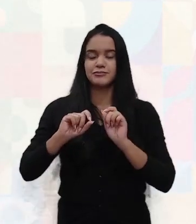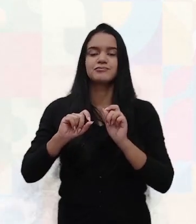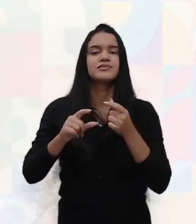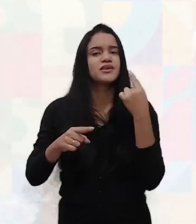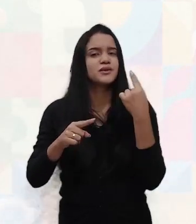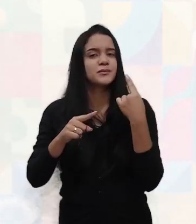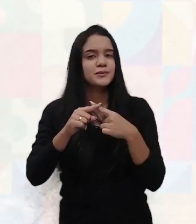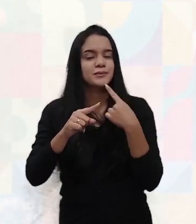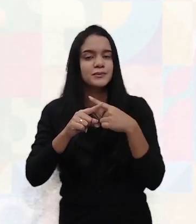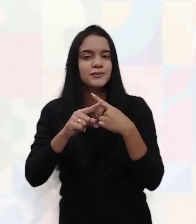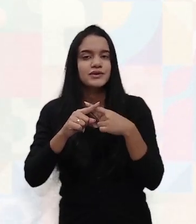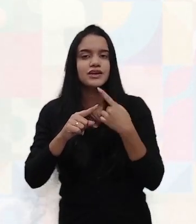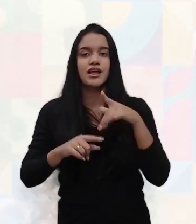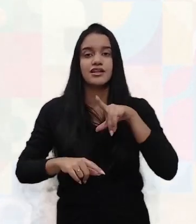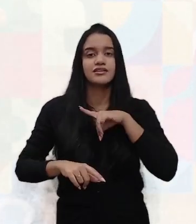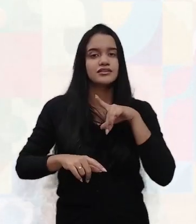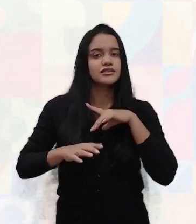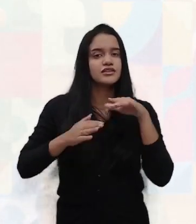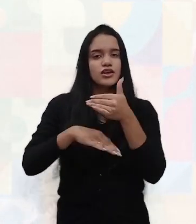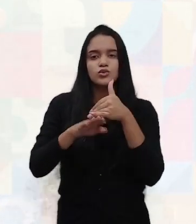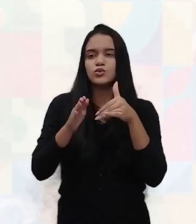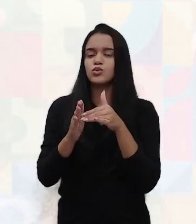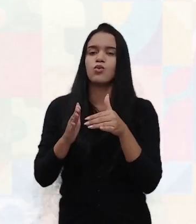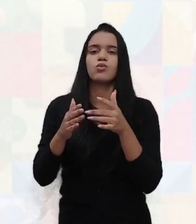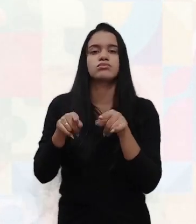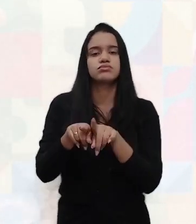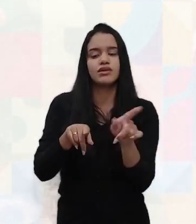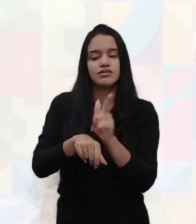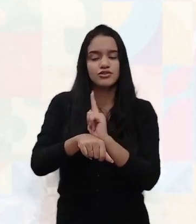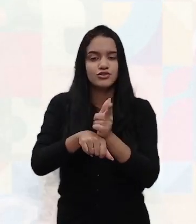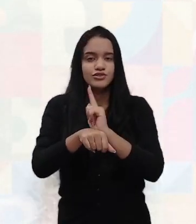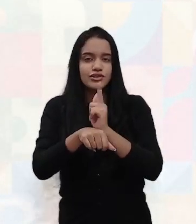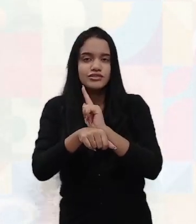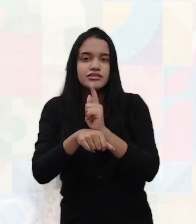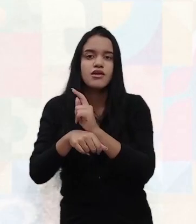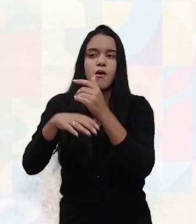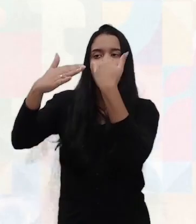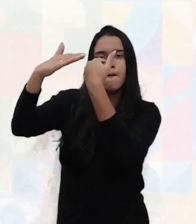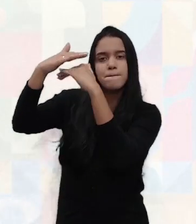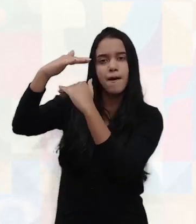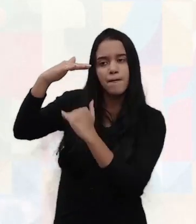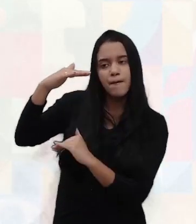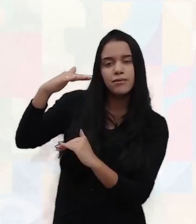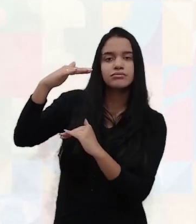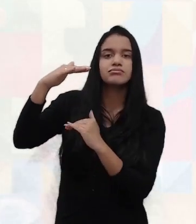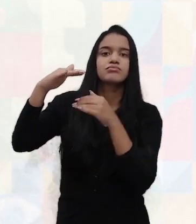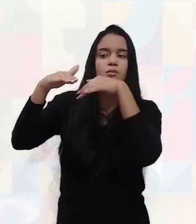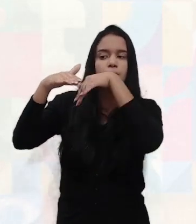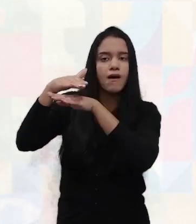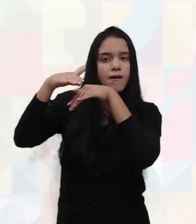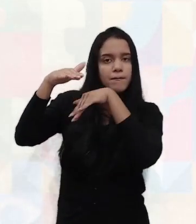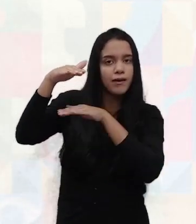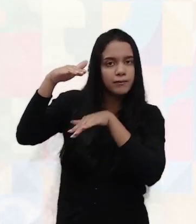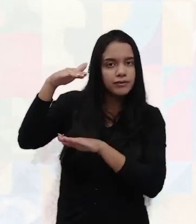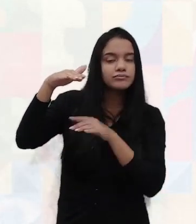Por quê? Porque existe toda uma forma de gestão de estoque, uma forma de gerenciamento de se armazenar.